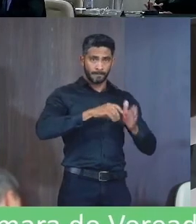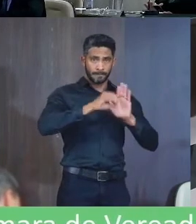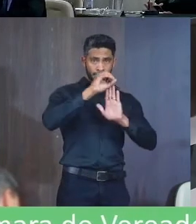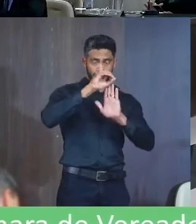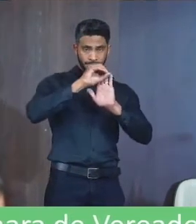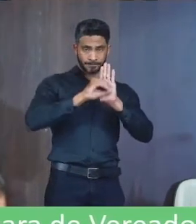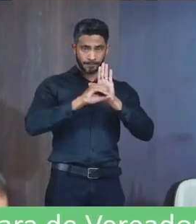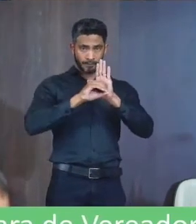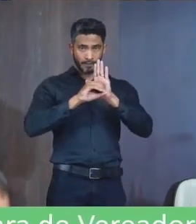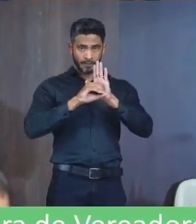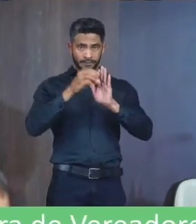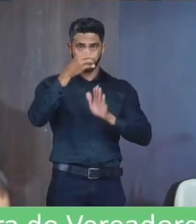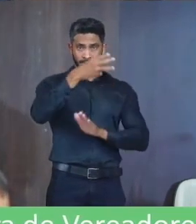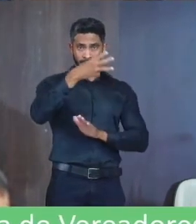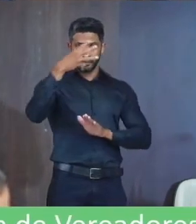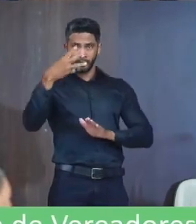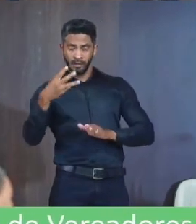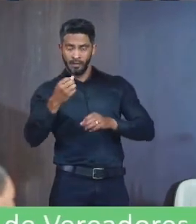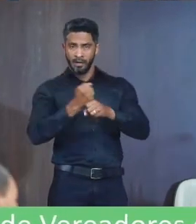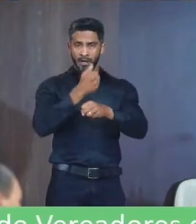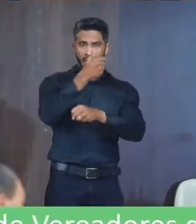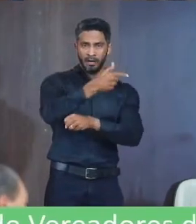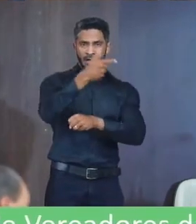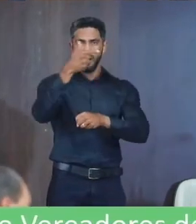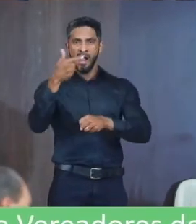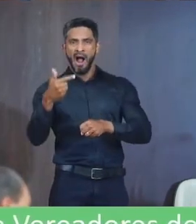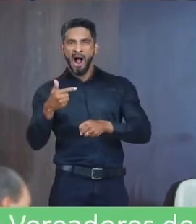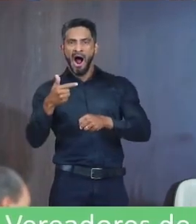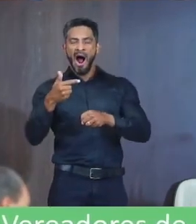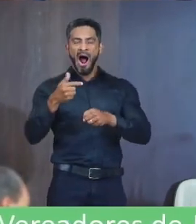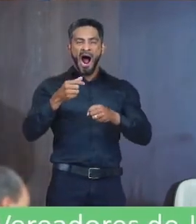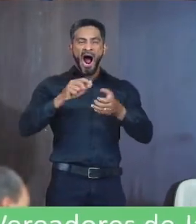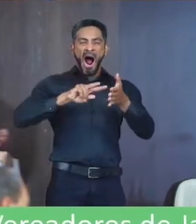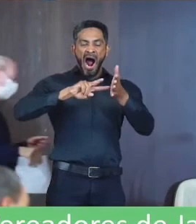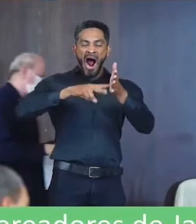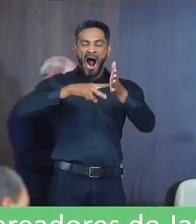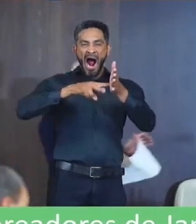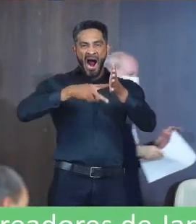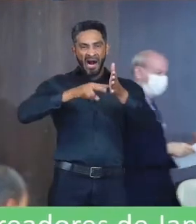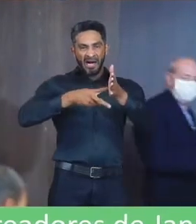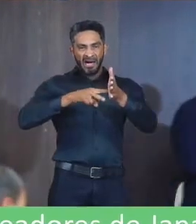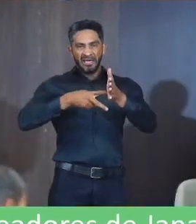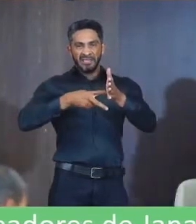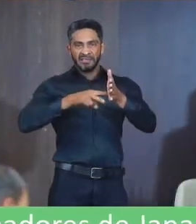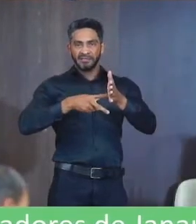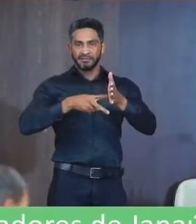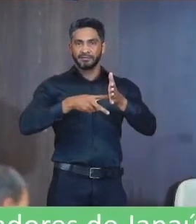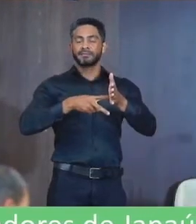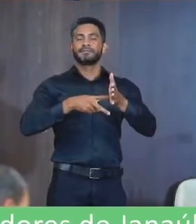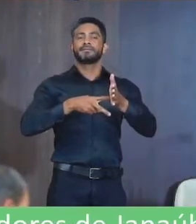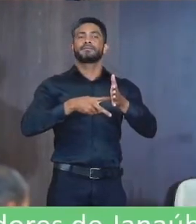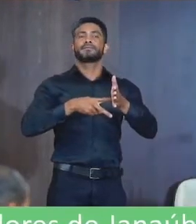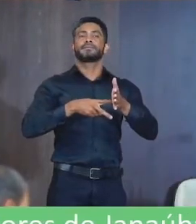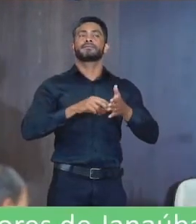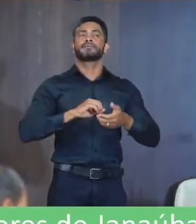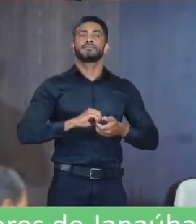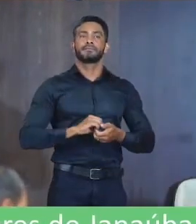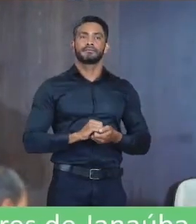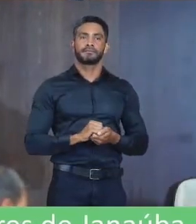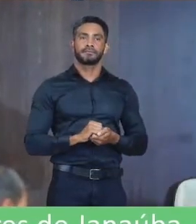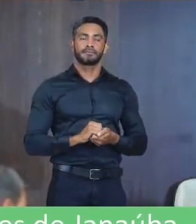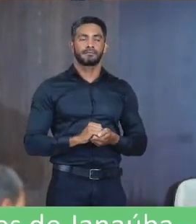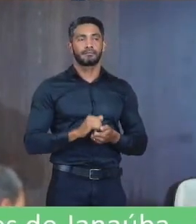Ofício número 33 de 2022 Do Sindijana Sindicato dos Servidores Públicos Municipais de Janaúba